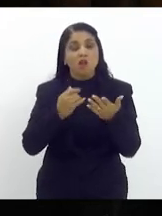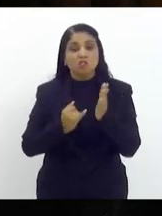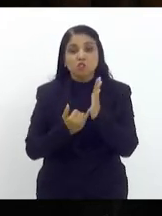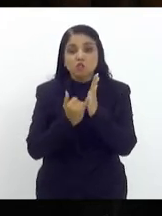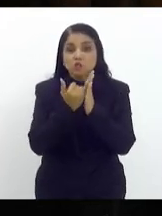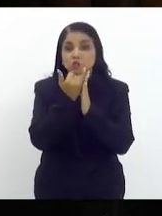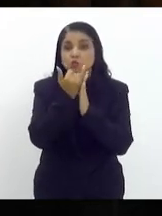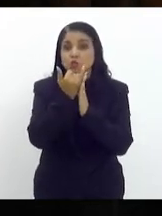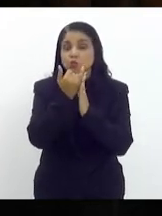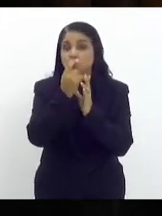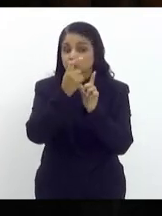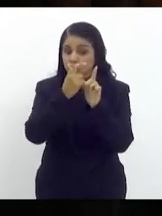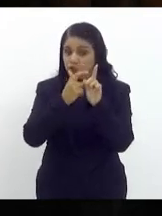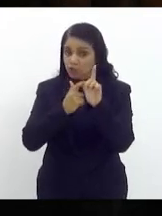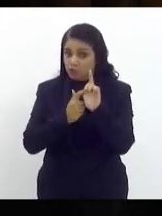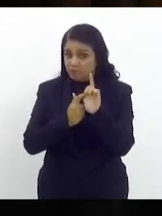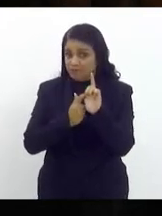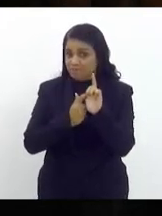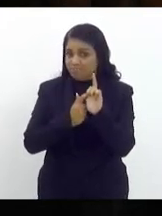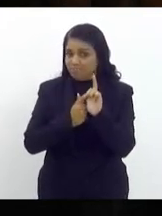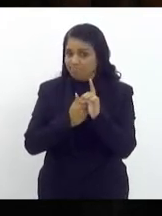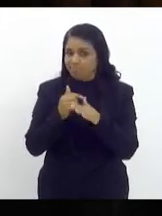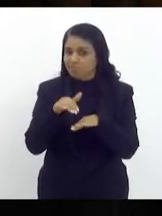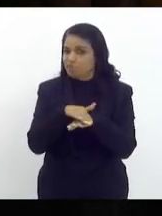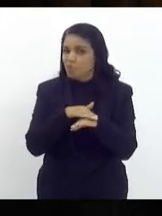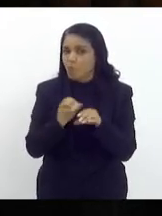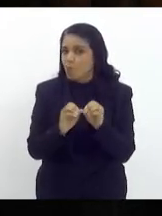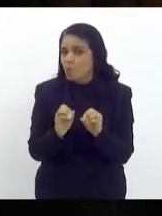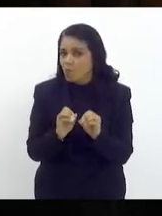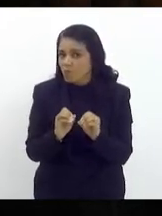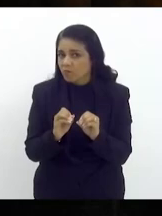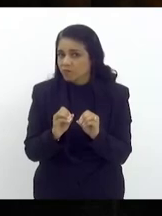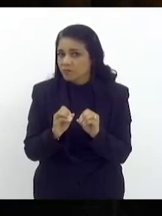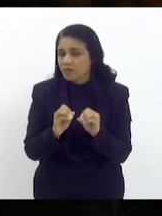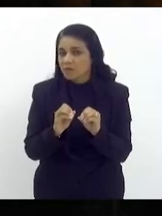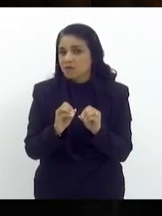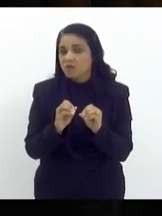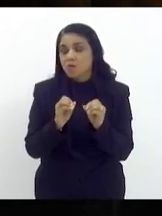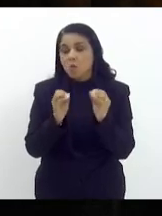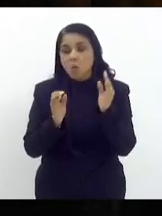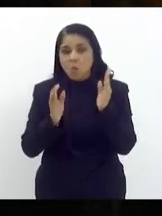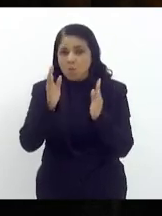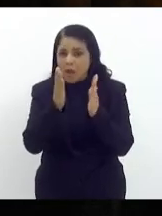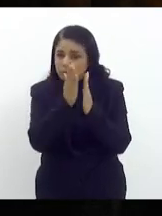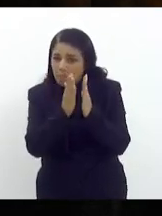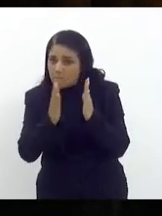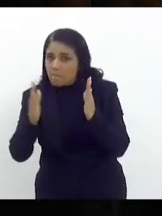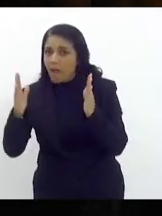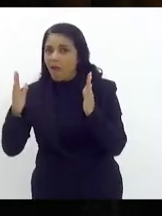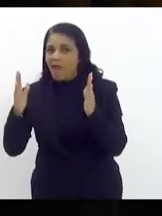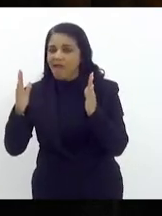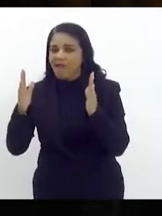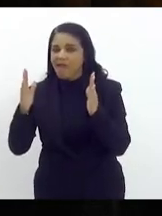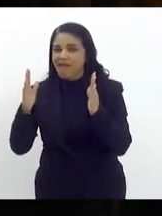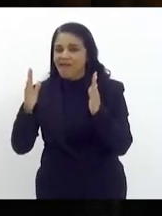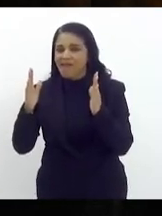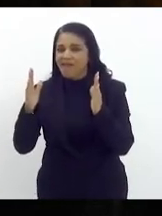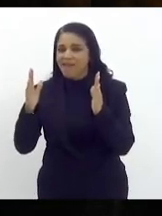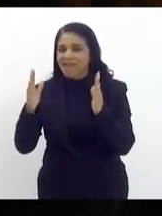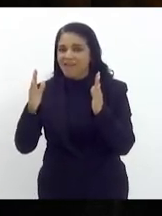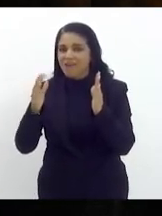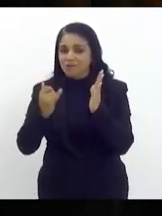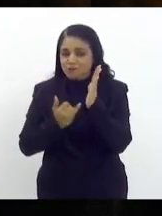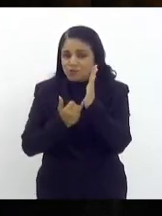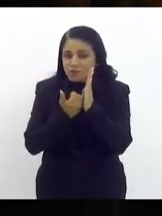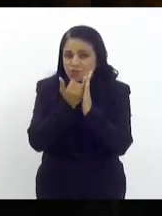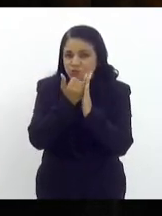de prazo da dívida não resolve o problema se os juros é o mesmo se